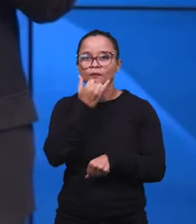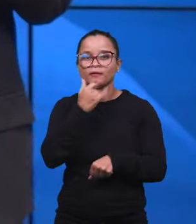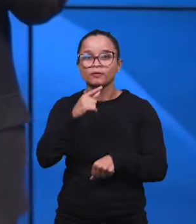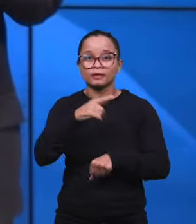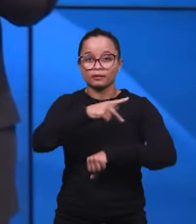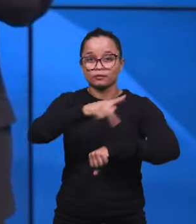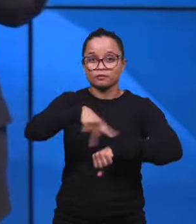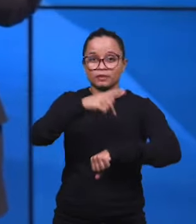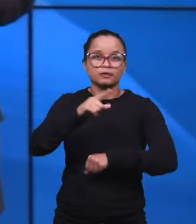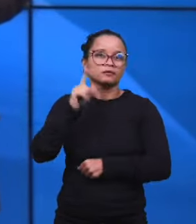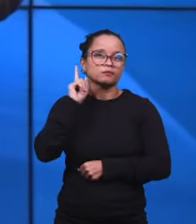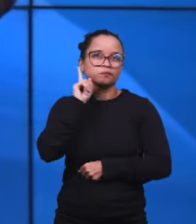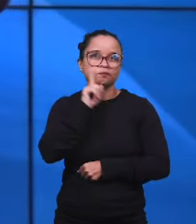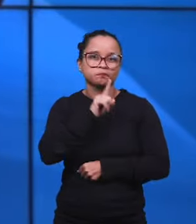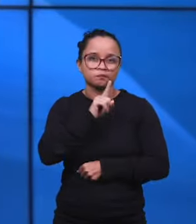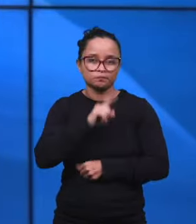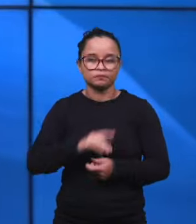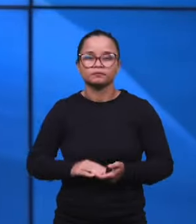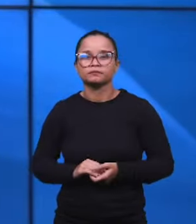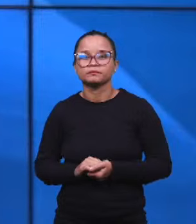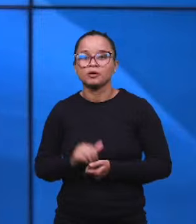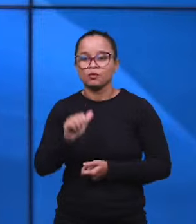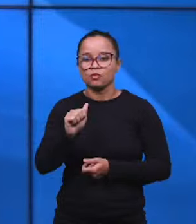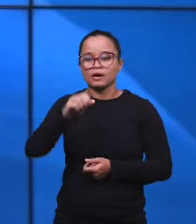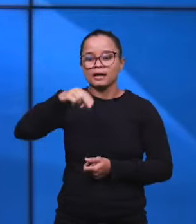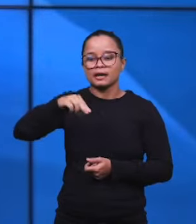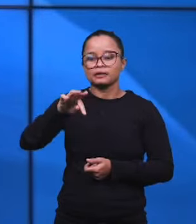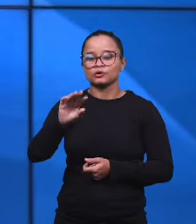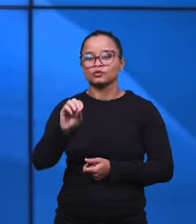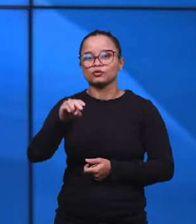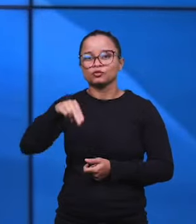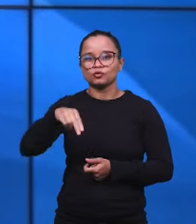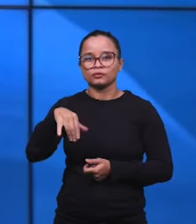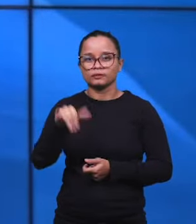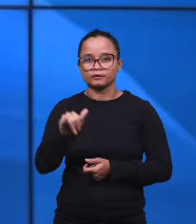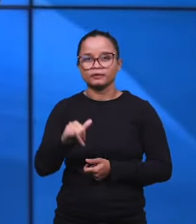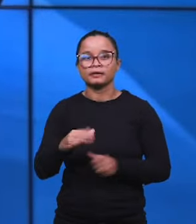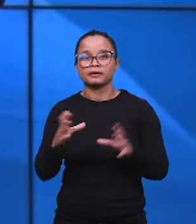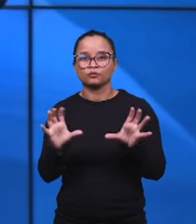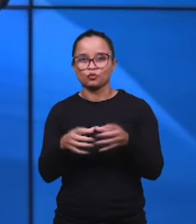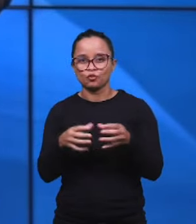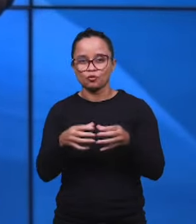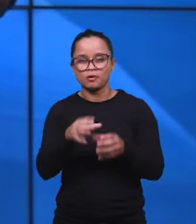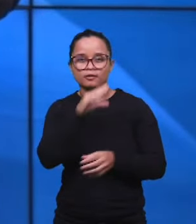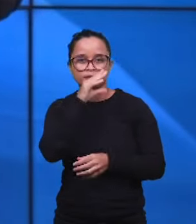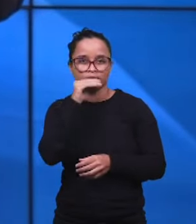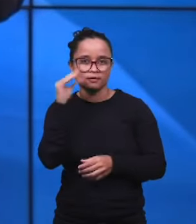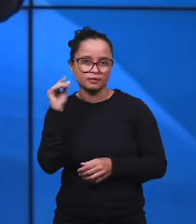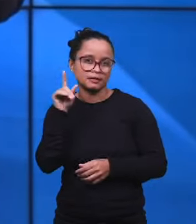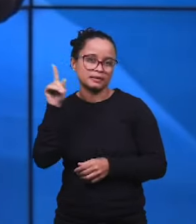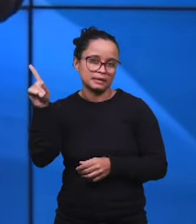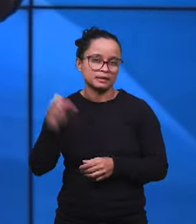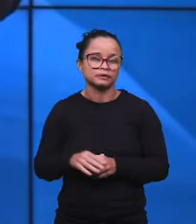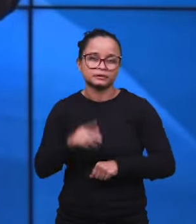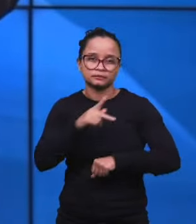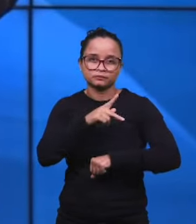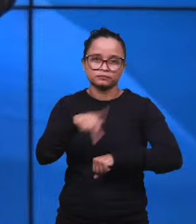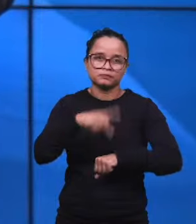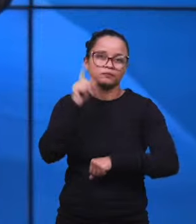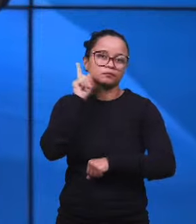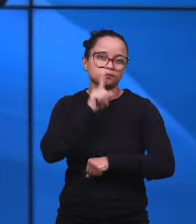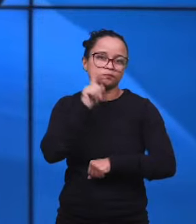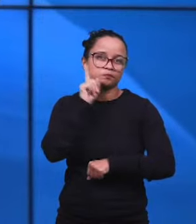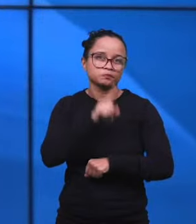e ali nós vamos ter a presença do Anthony. O Anthony é da classe de adolescentes da nossa igreja em Danbury,